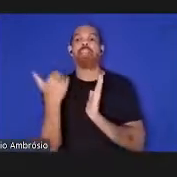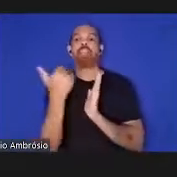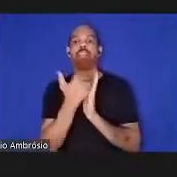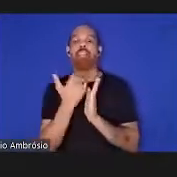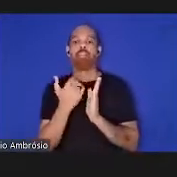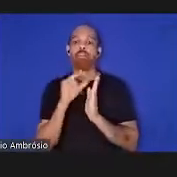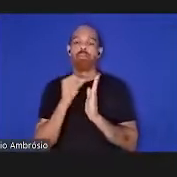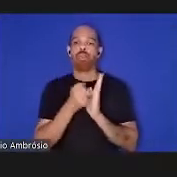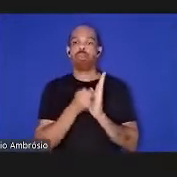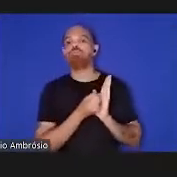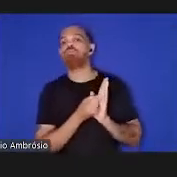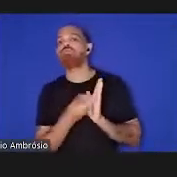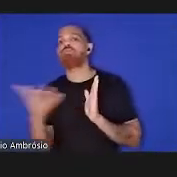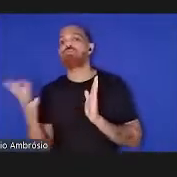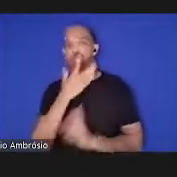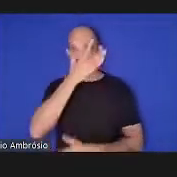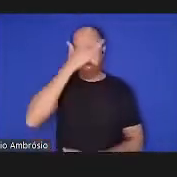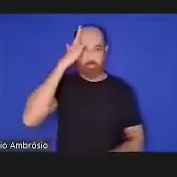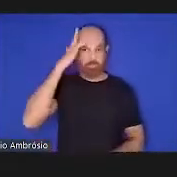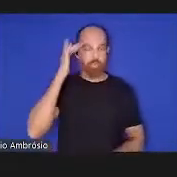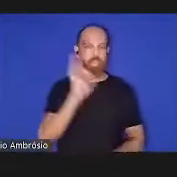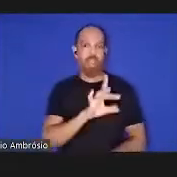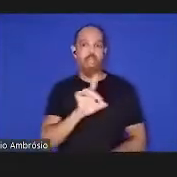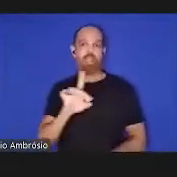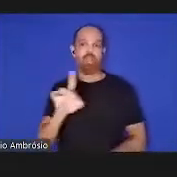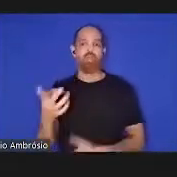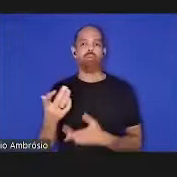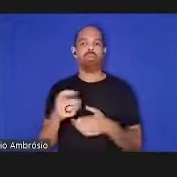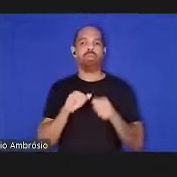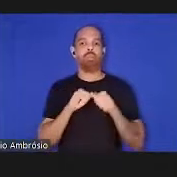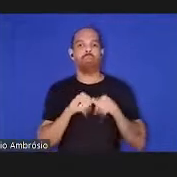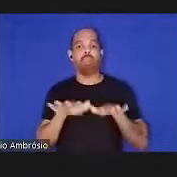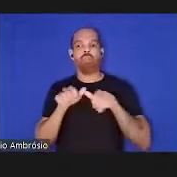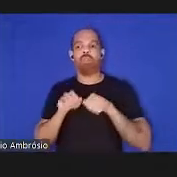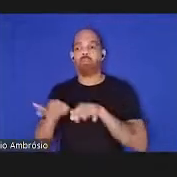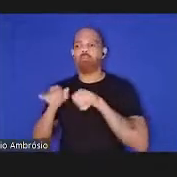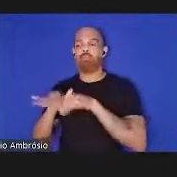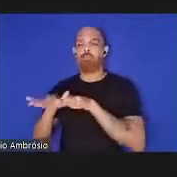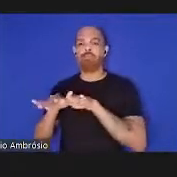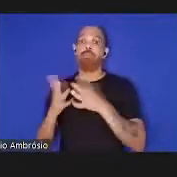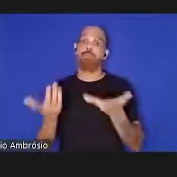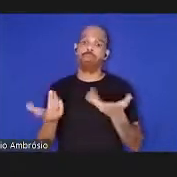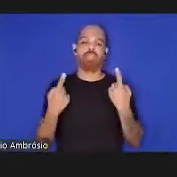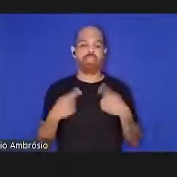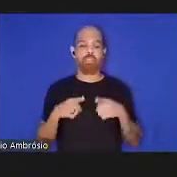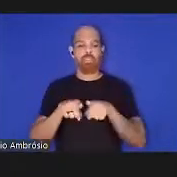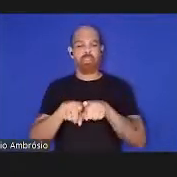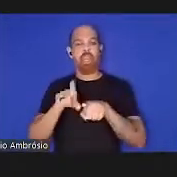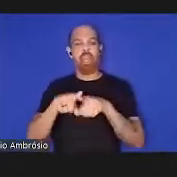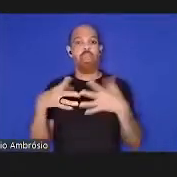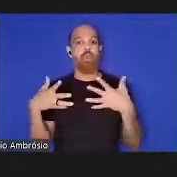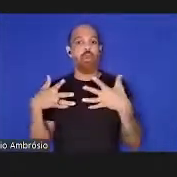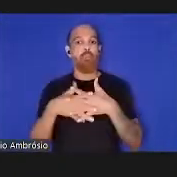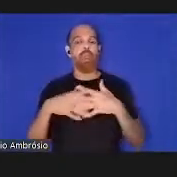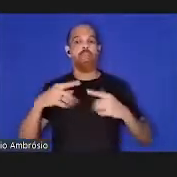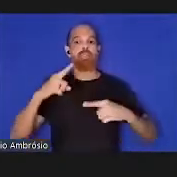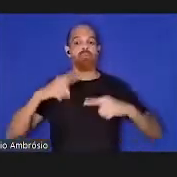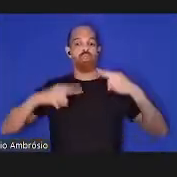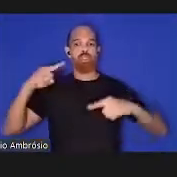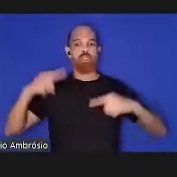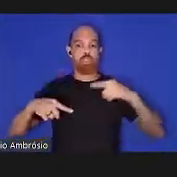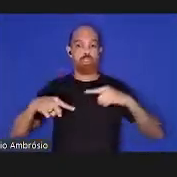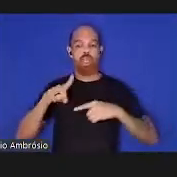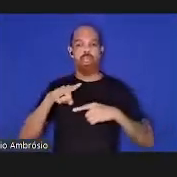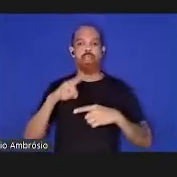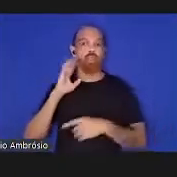mortalidade de cada uma das epidemias as epidemias são um fenómeno complexo e multinível a teoria sindémica